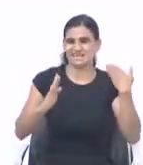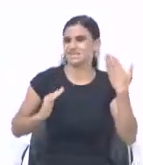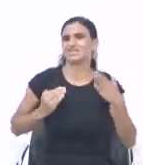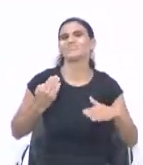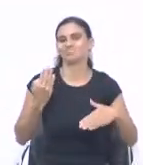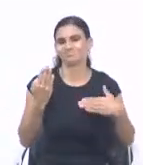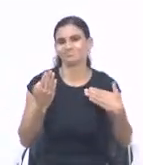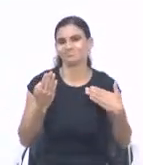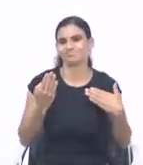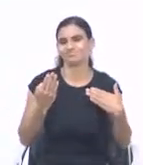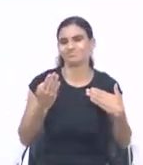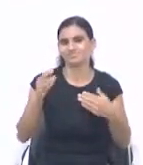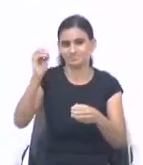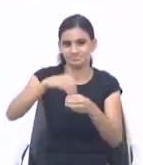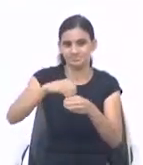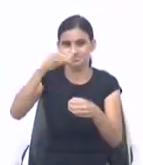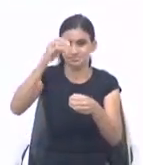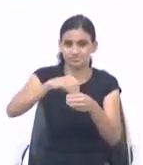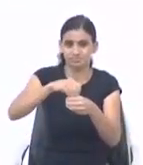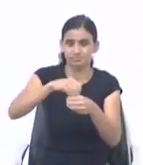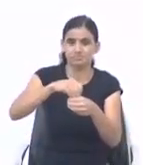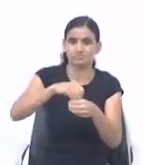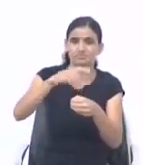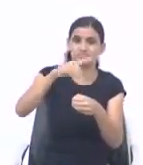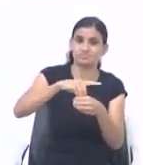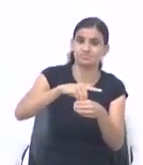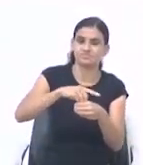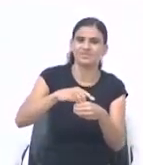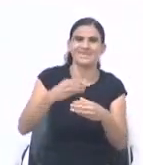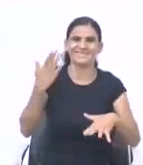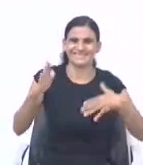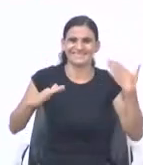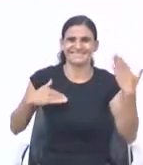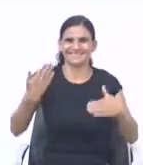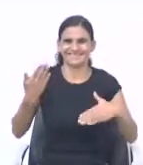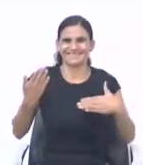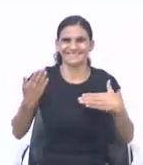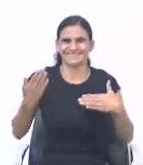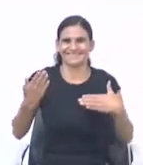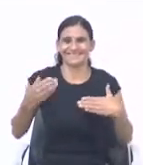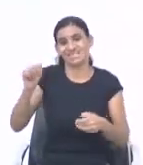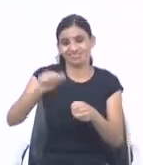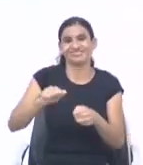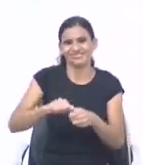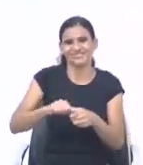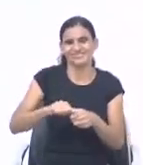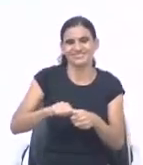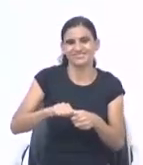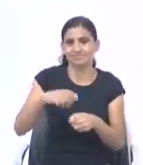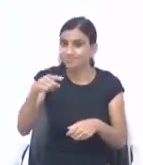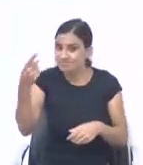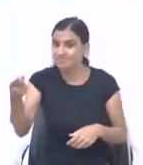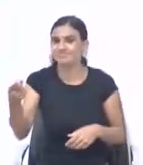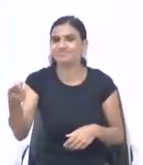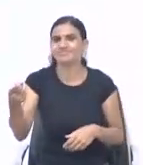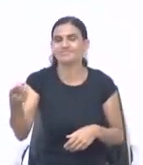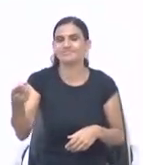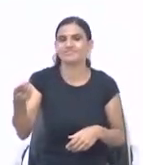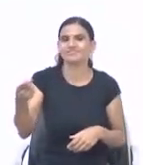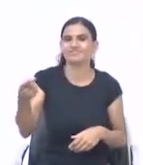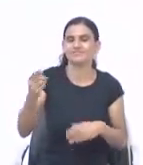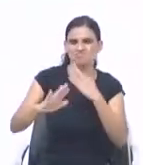seja, aquele que dizima, e aquele que oferta, e fica alegre pelo ato que ele fez. A partir daí então, a